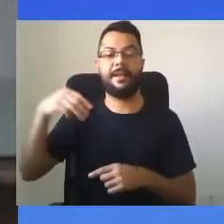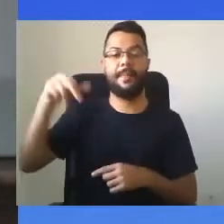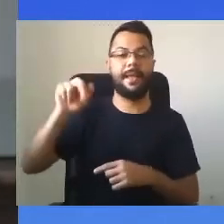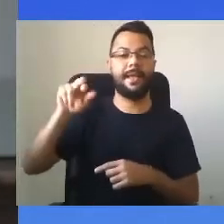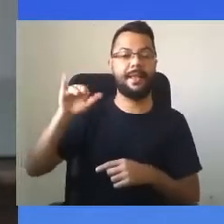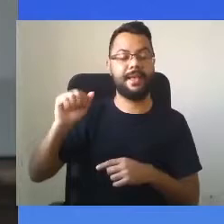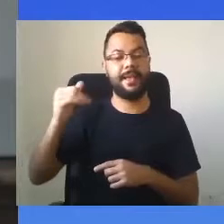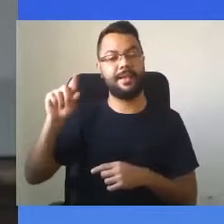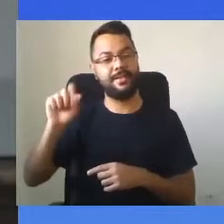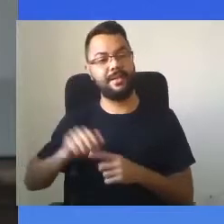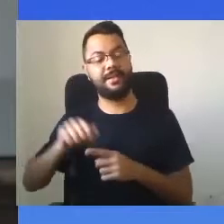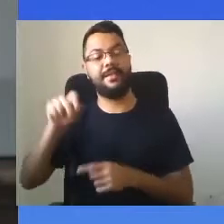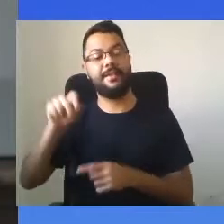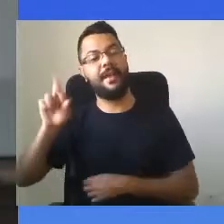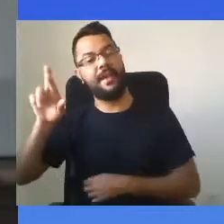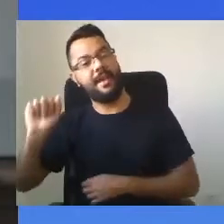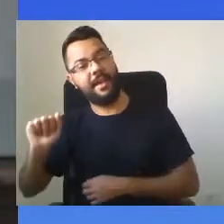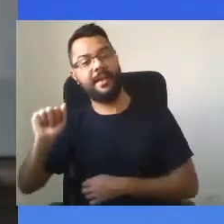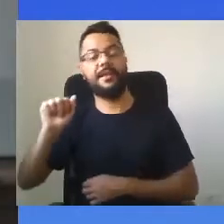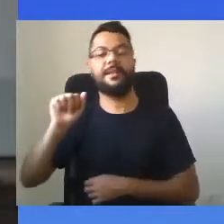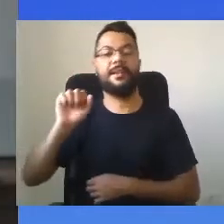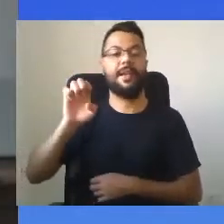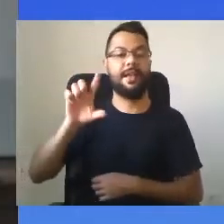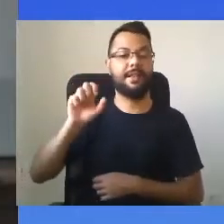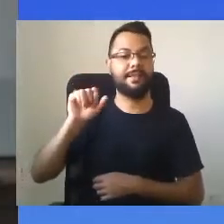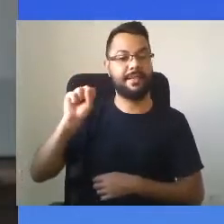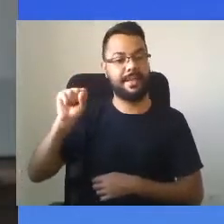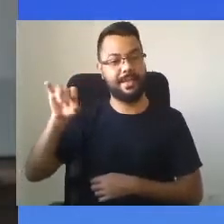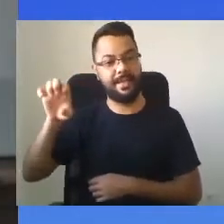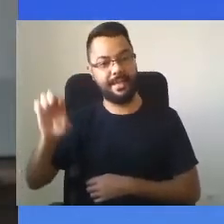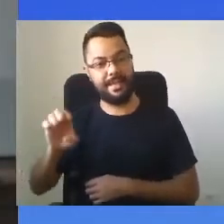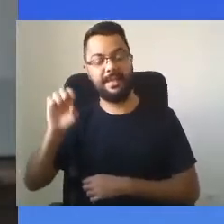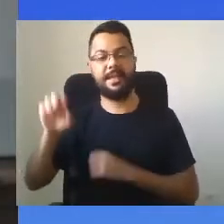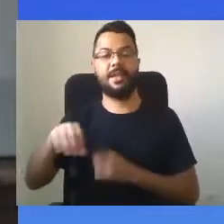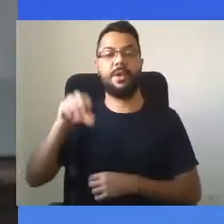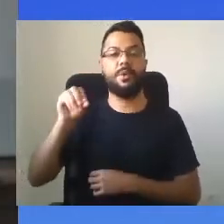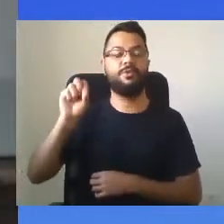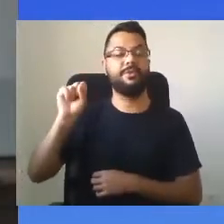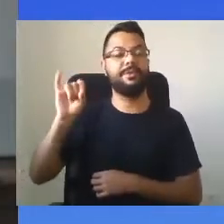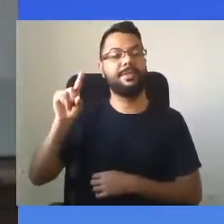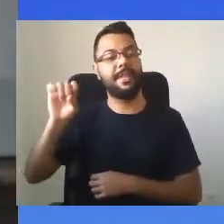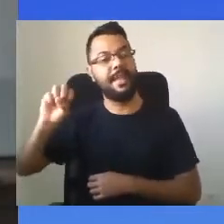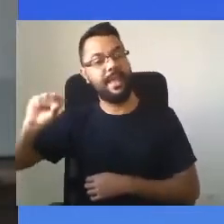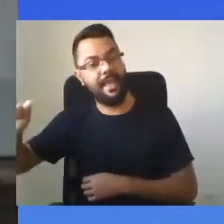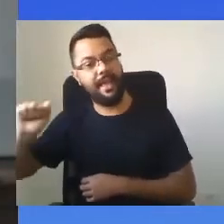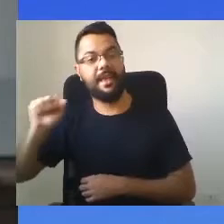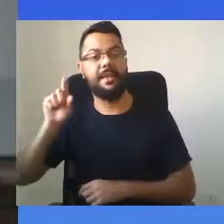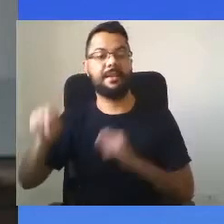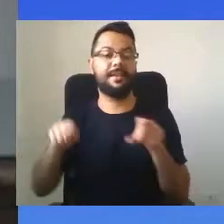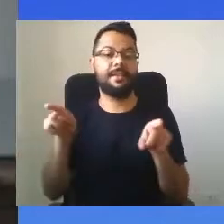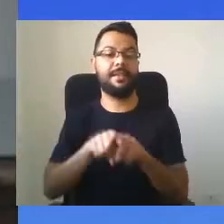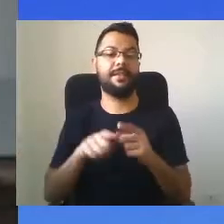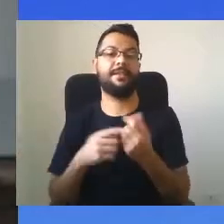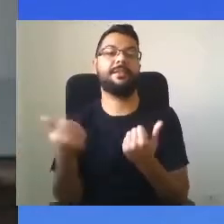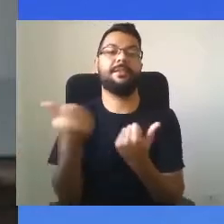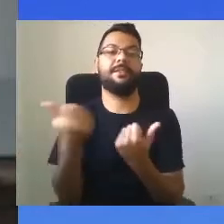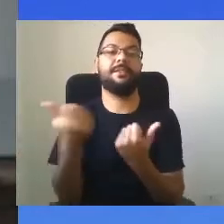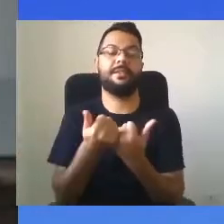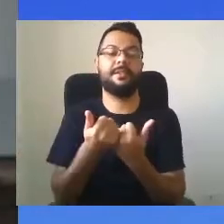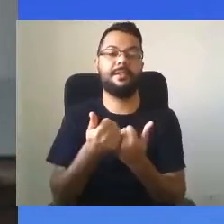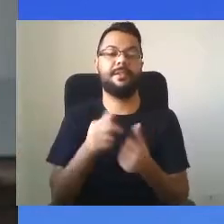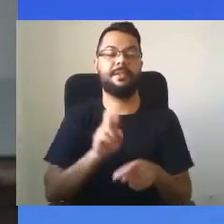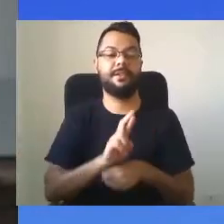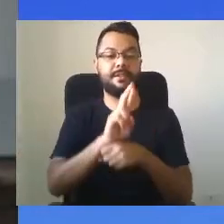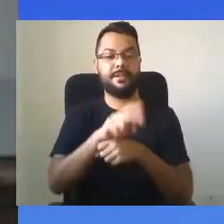Vera, Regina, Eliciane, Odissea, e as vice-reitoras da Universidade Federal do Paraná,